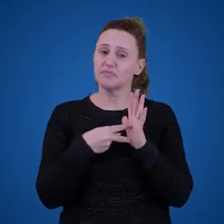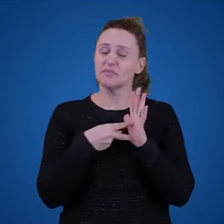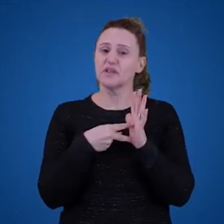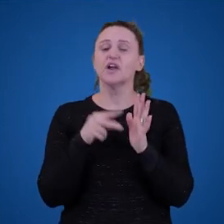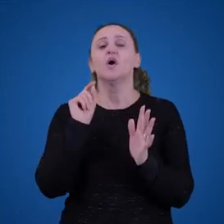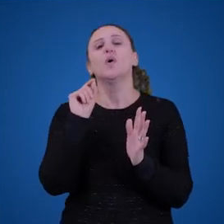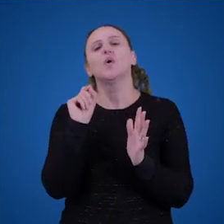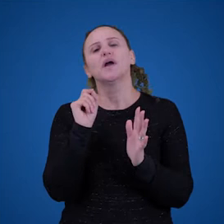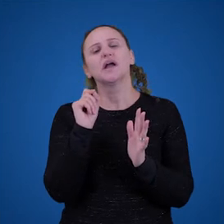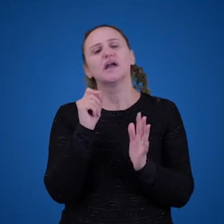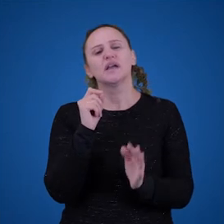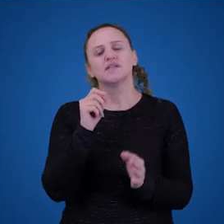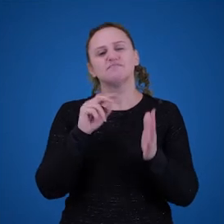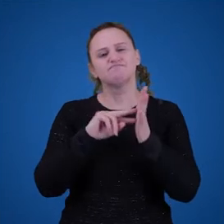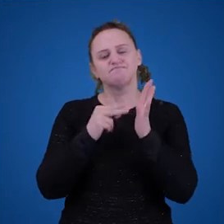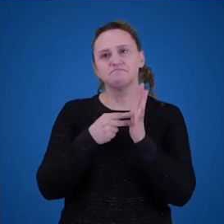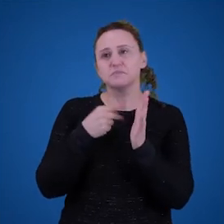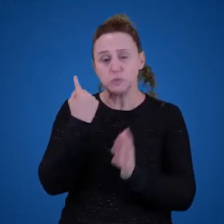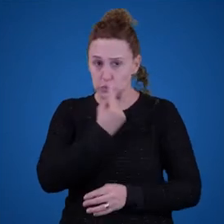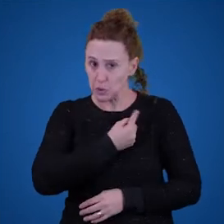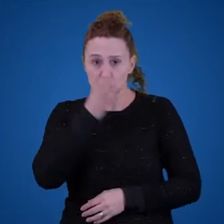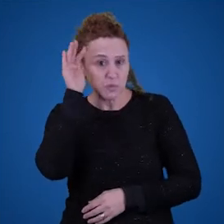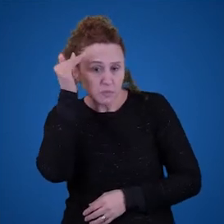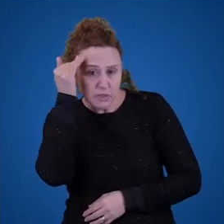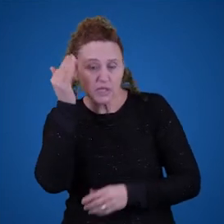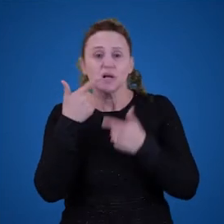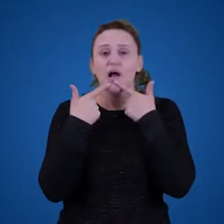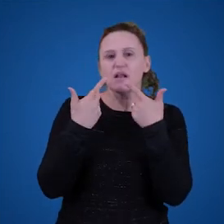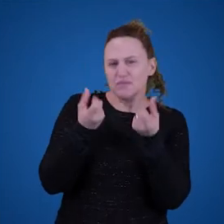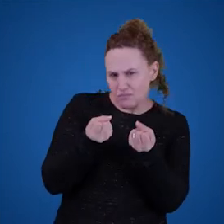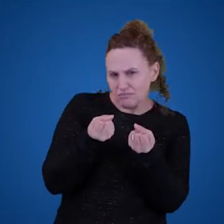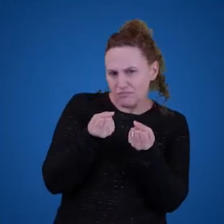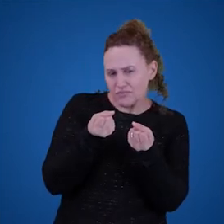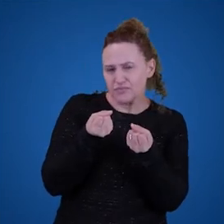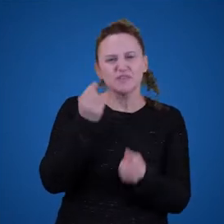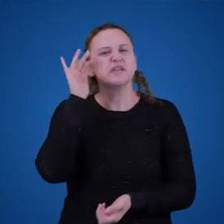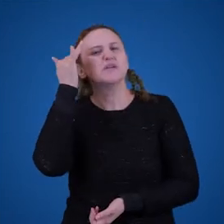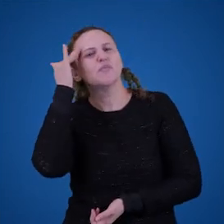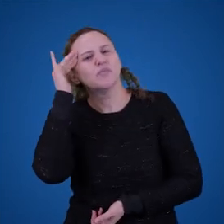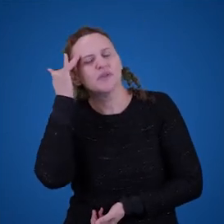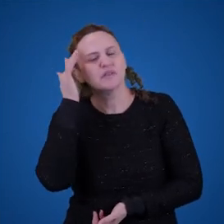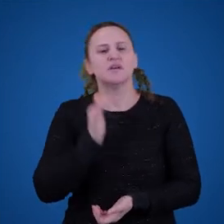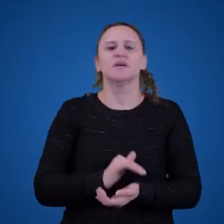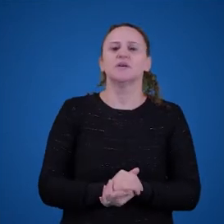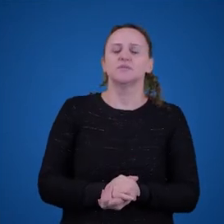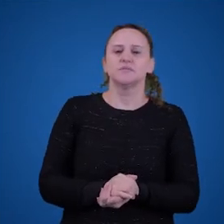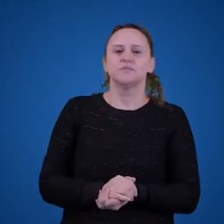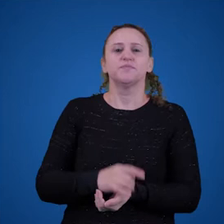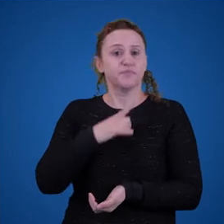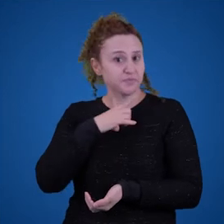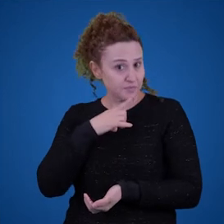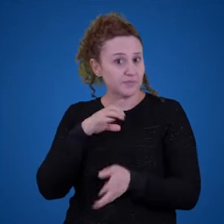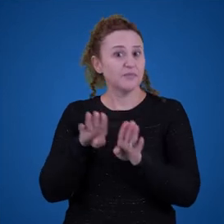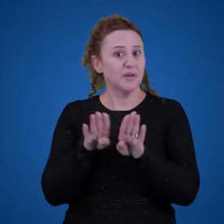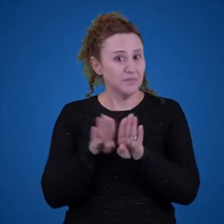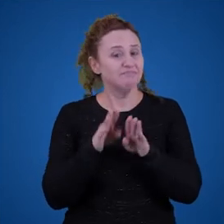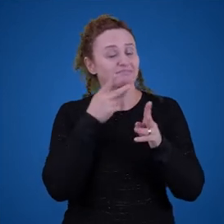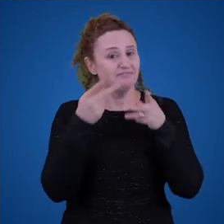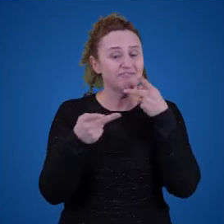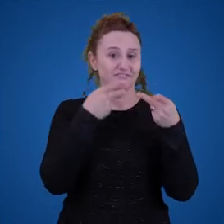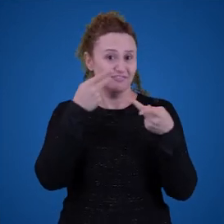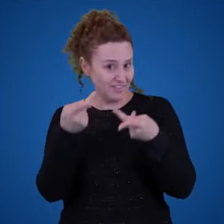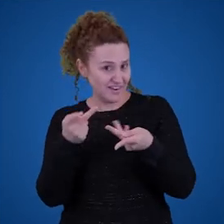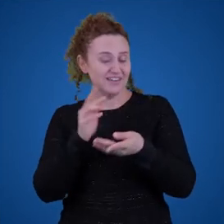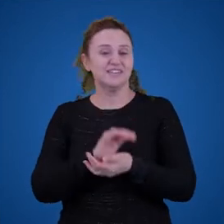que nós compreendemos a linguagem de certa maneira. Ou seja, a gente entende o que está sendo dito. E nós também falamos coisas